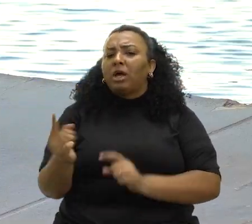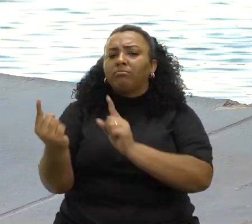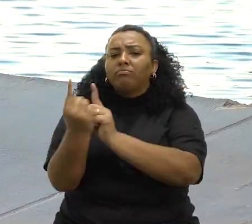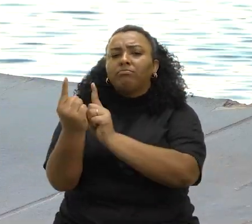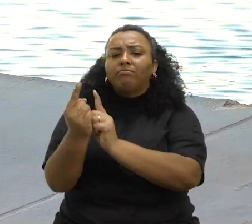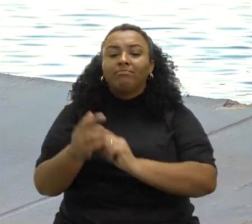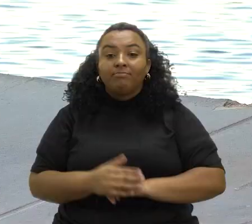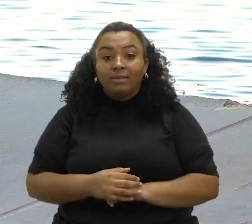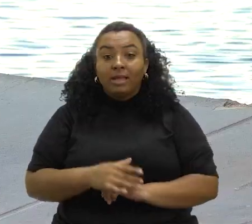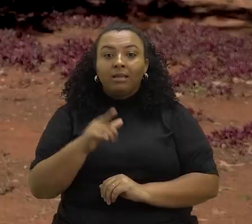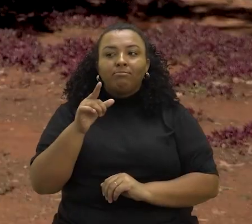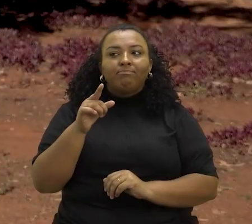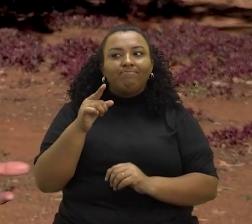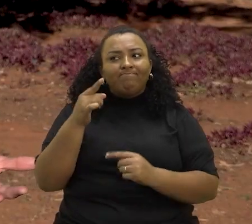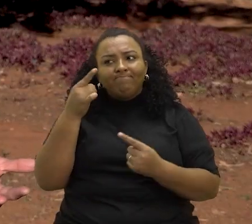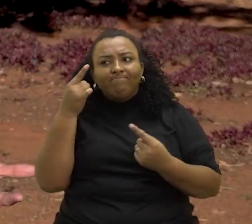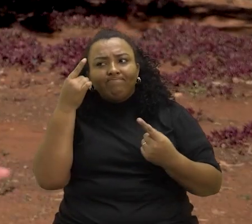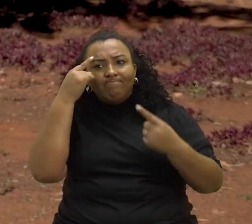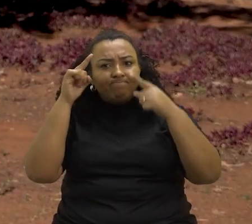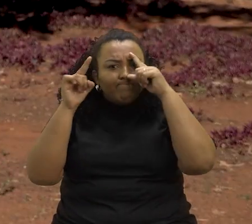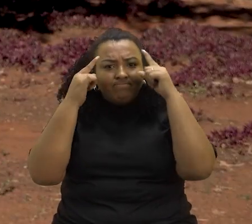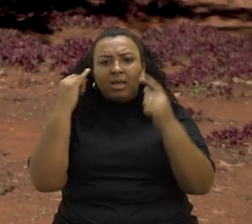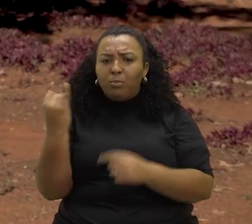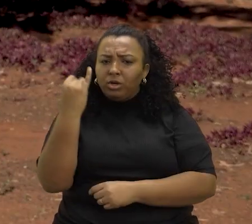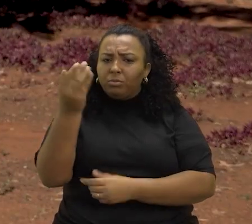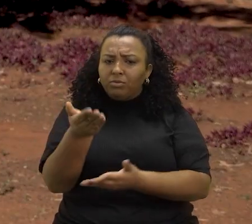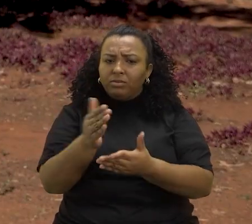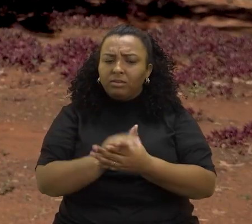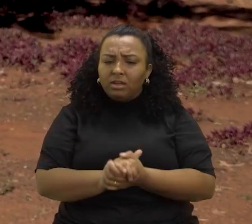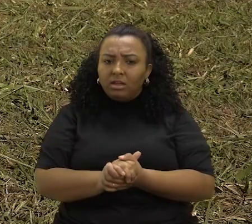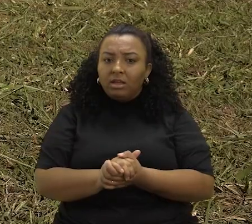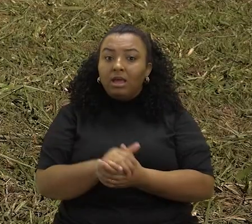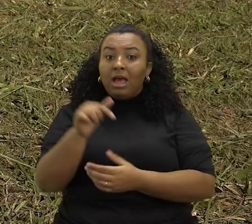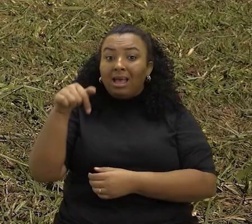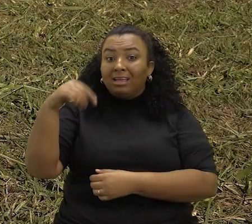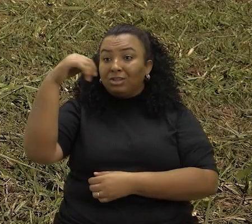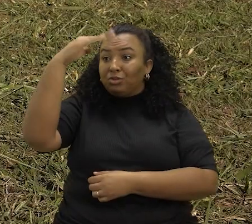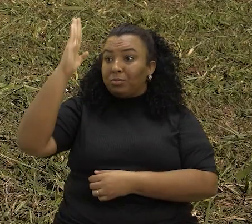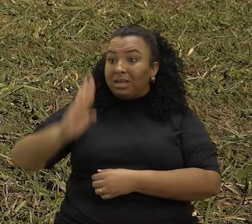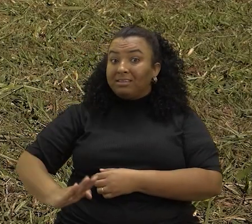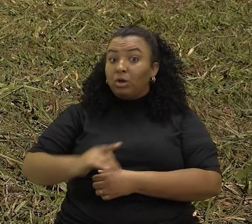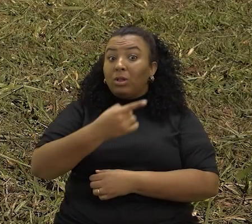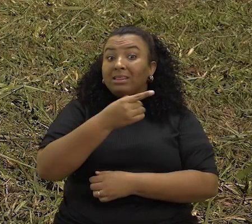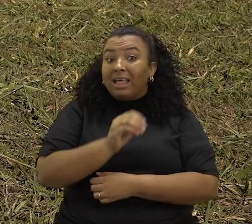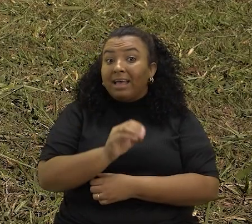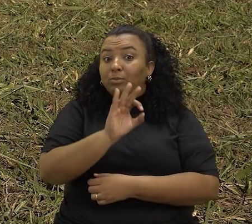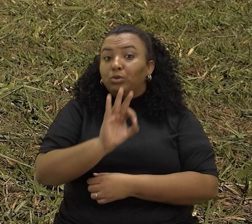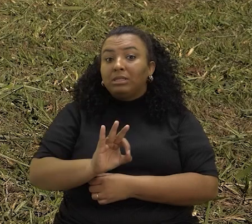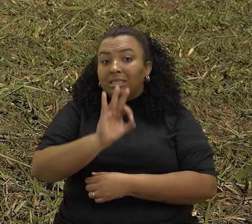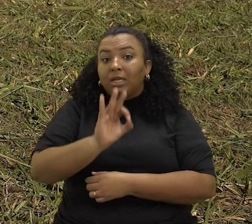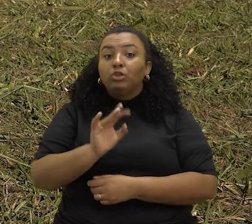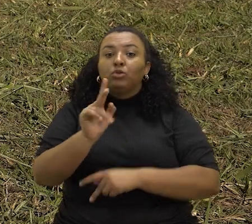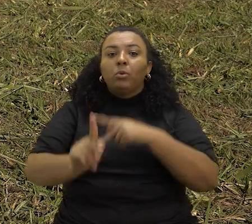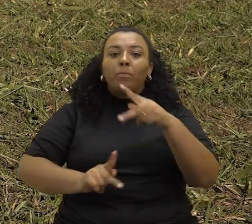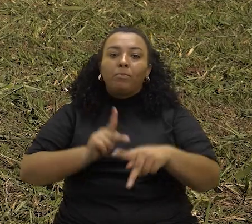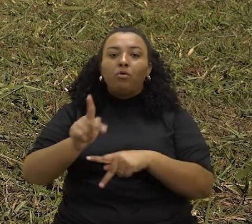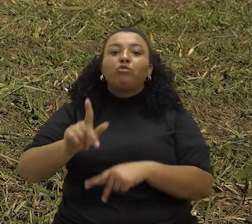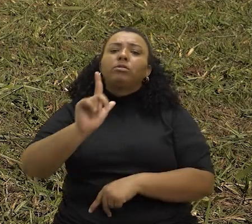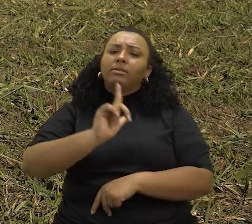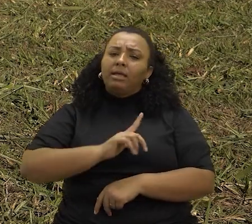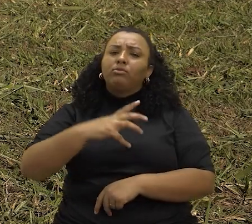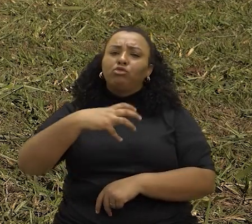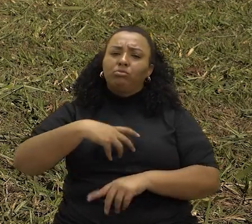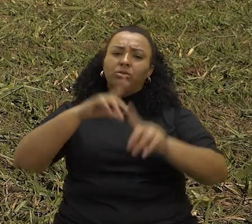você já se consultou? Essas questões são importantes pra você? Logo no Brasil, em que 10% da população